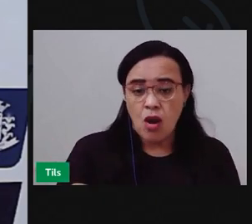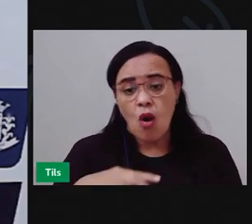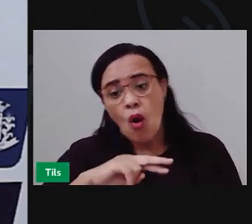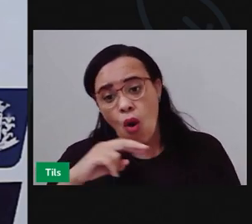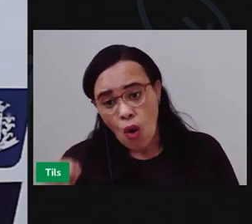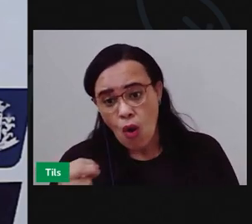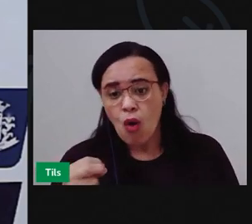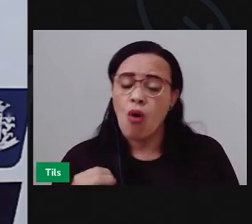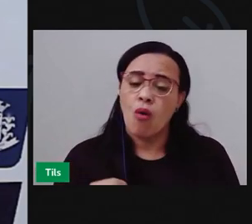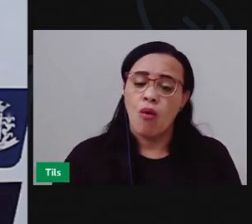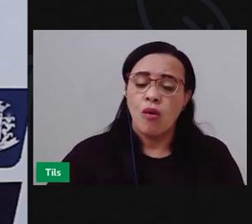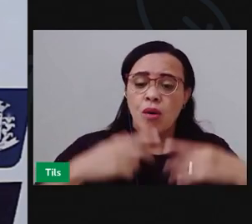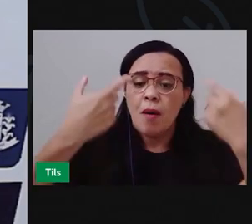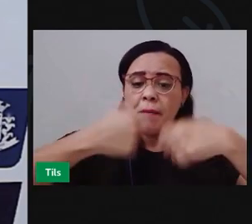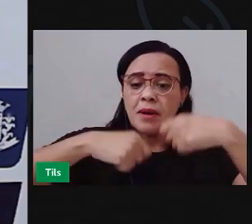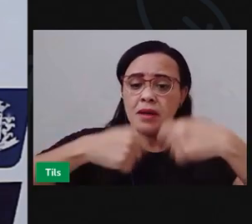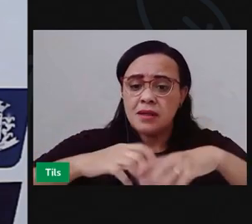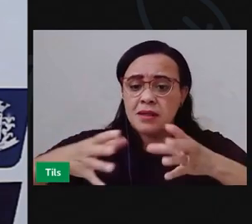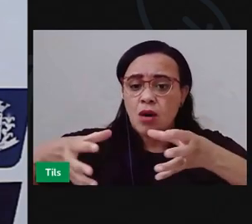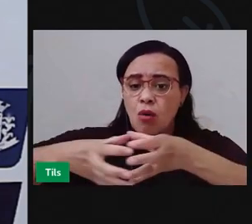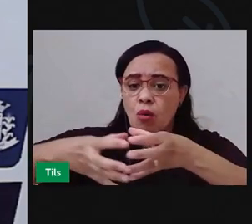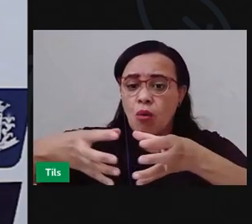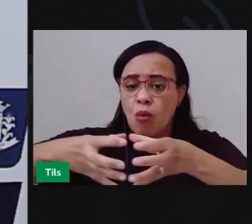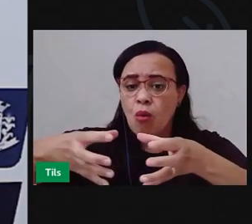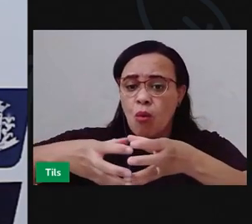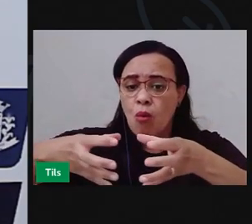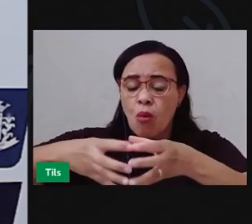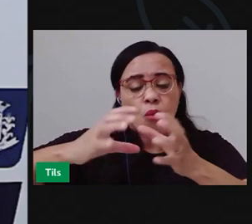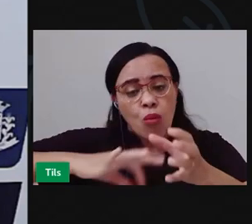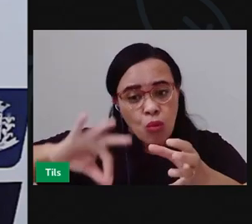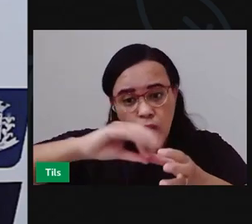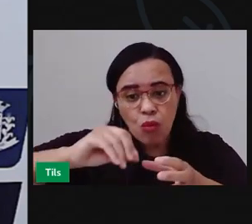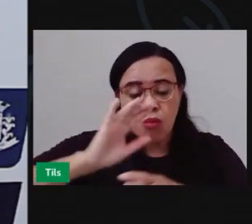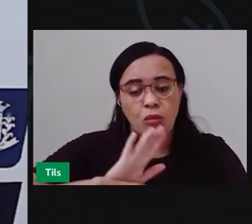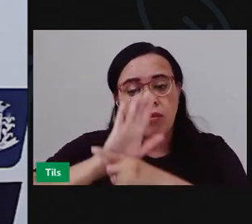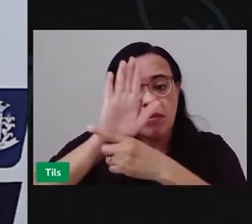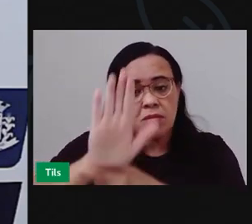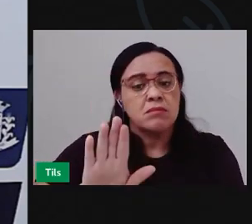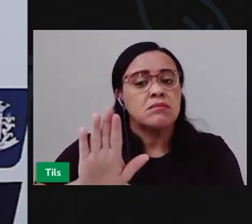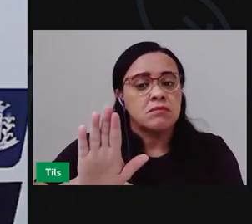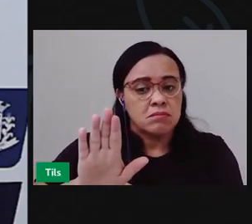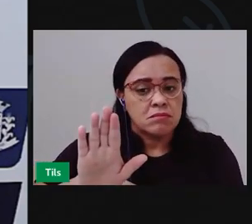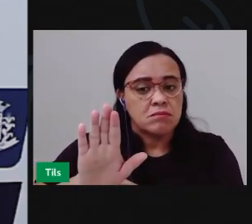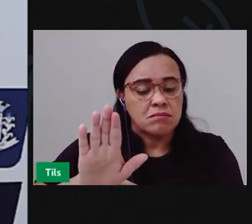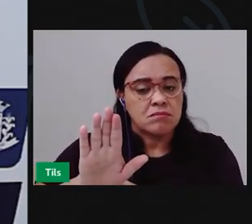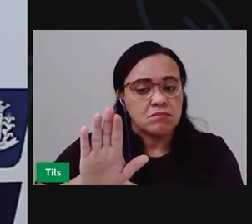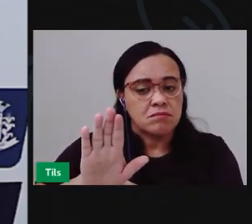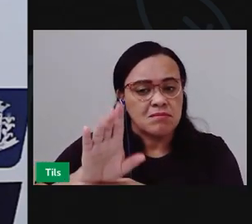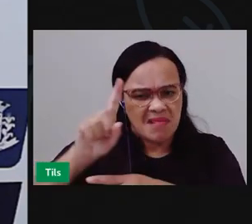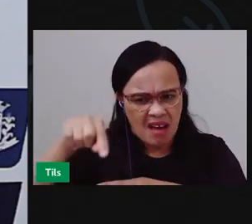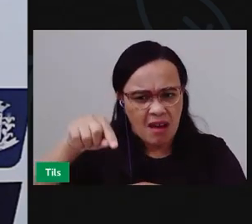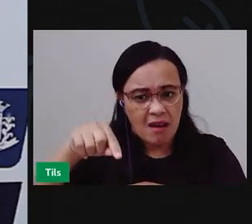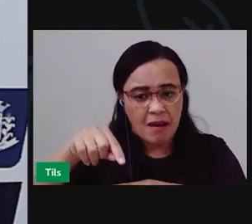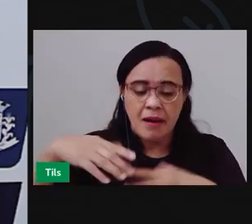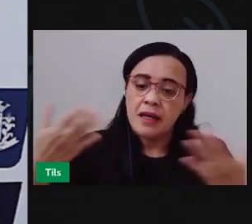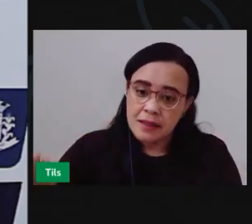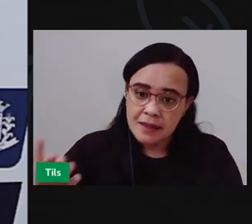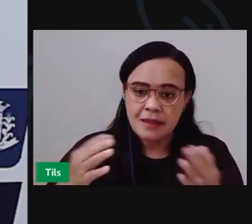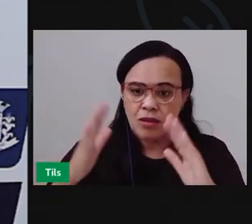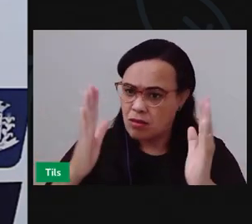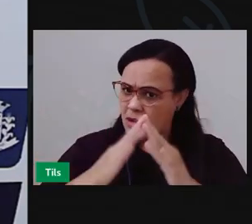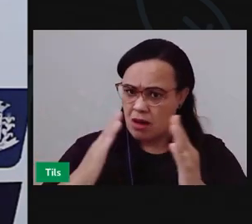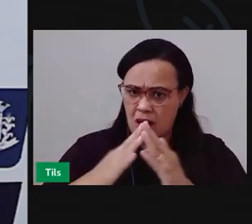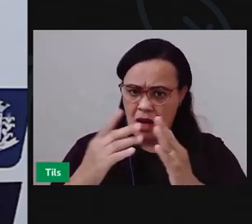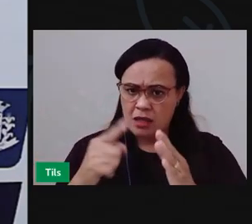se só vocês tiverem esse conhecimento. Se só na casa de vocês estiver sendo